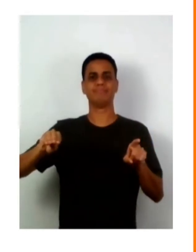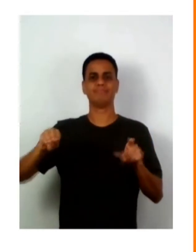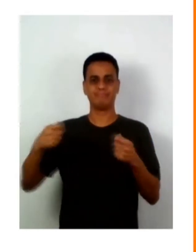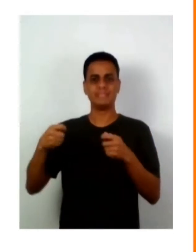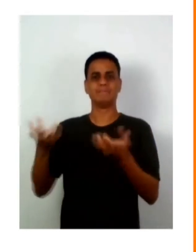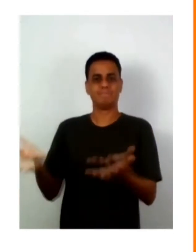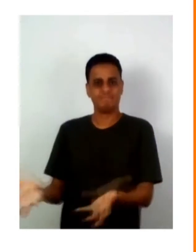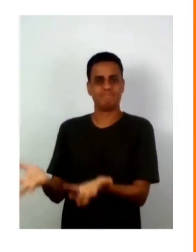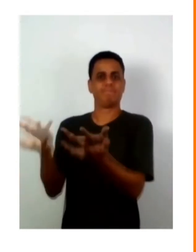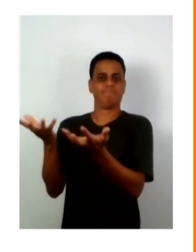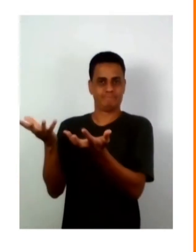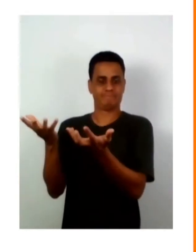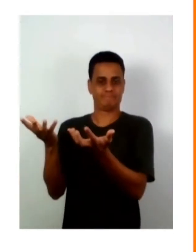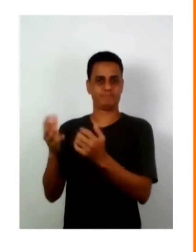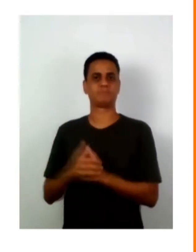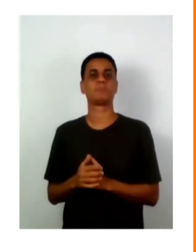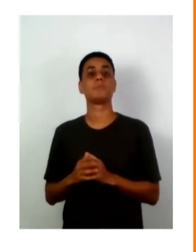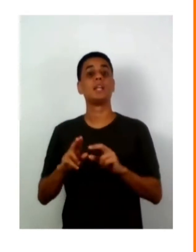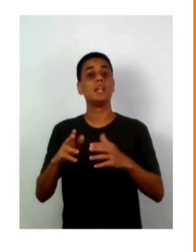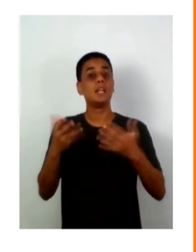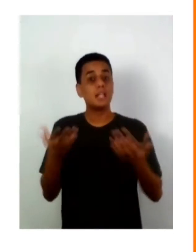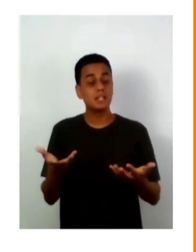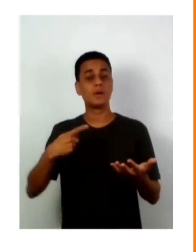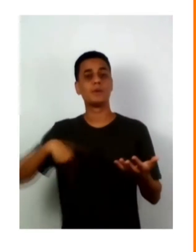esquecimento e desprezo as suas culturas.